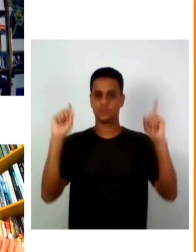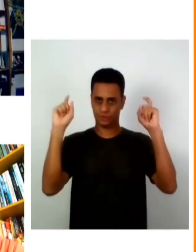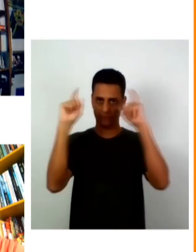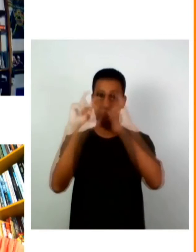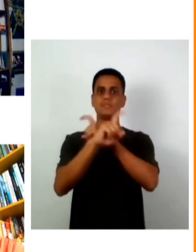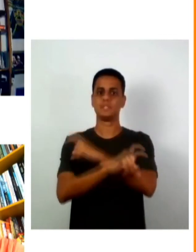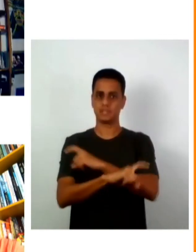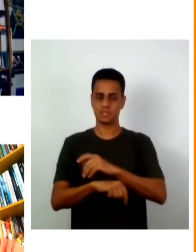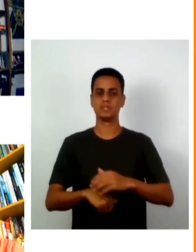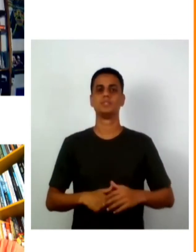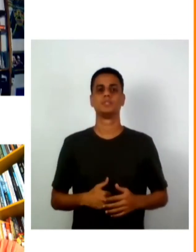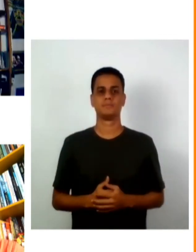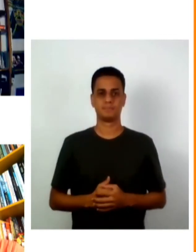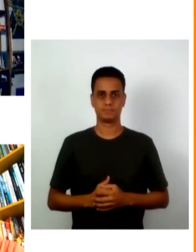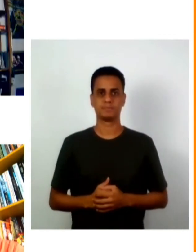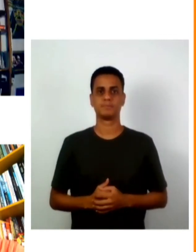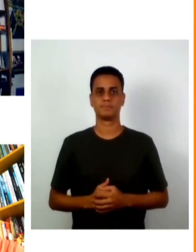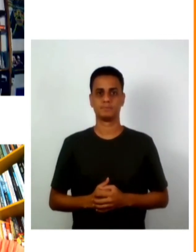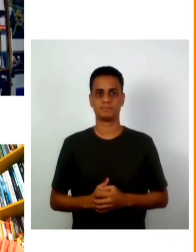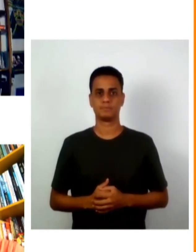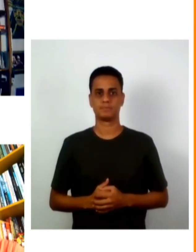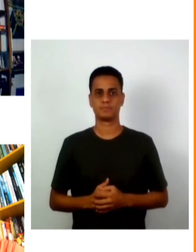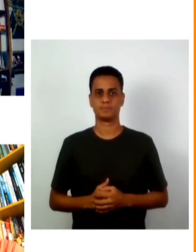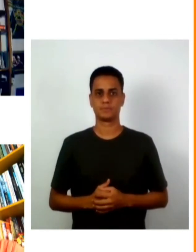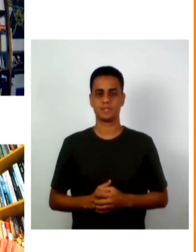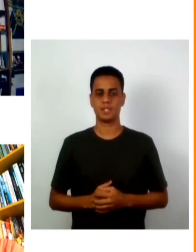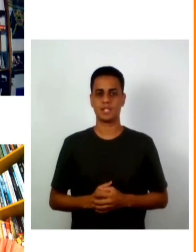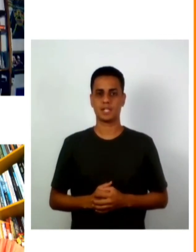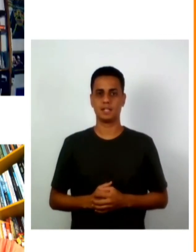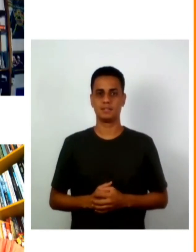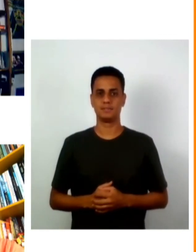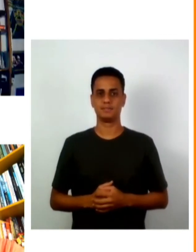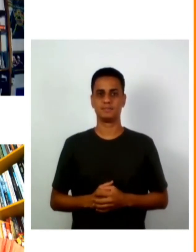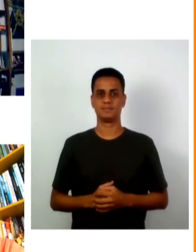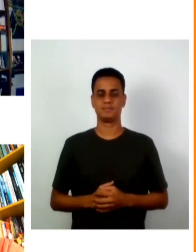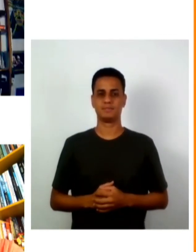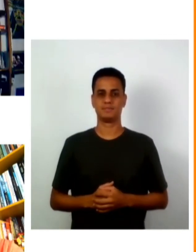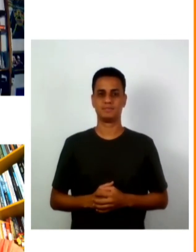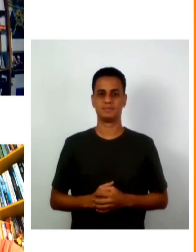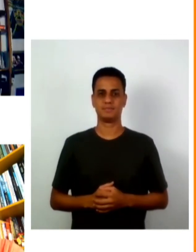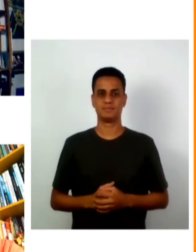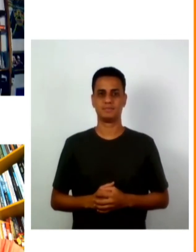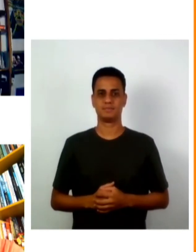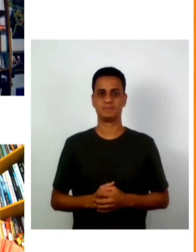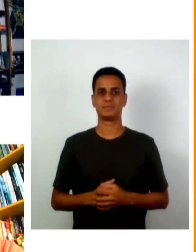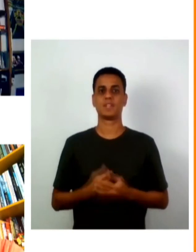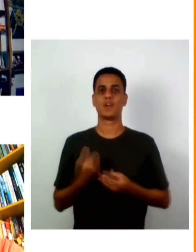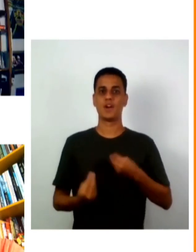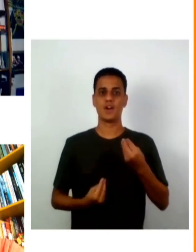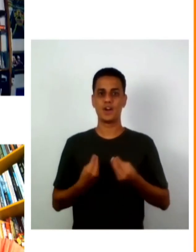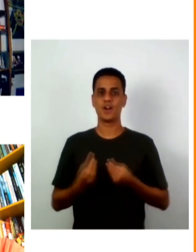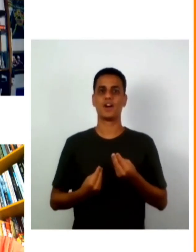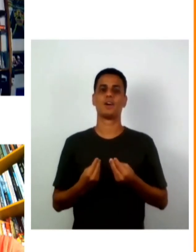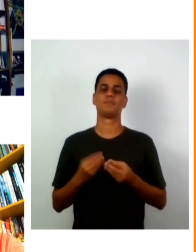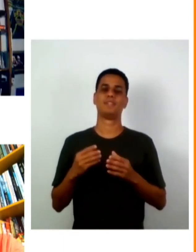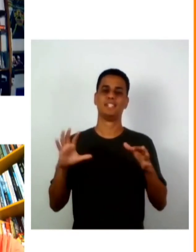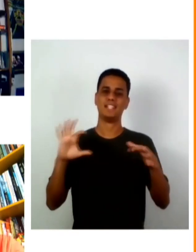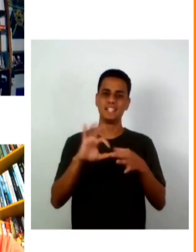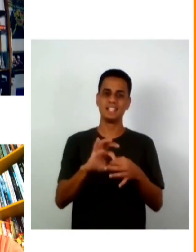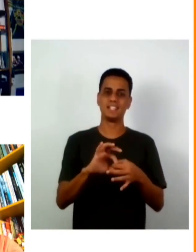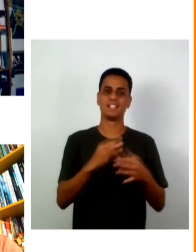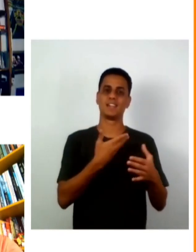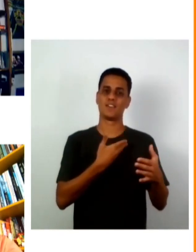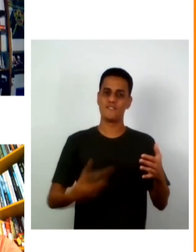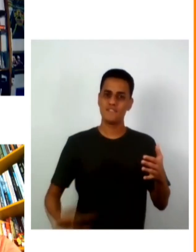é que tem sido muito difícil estabelecer um diálogo e também tem sido muito difícil tratar da agenda com o